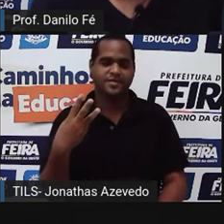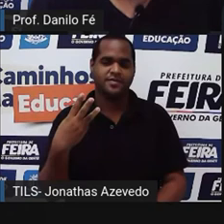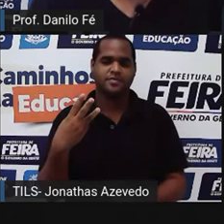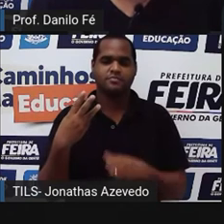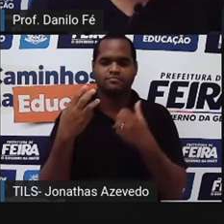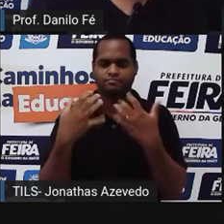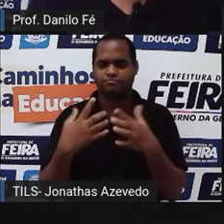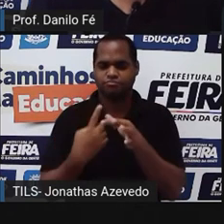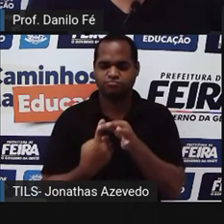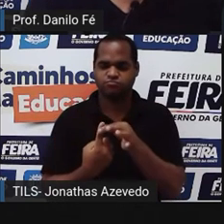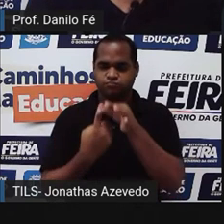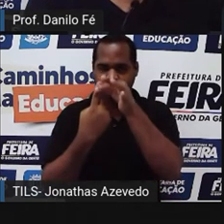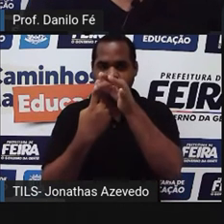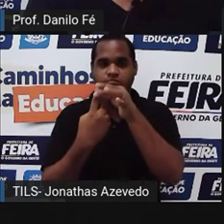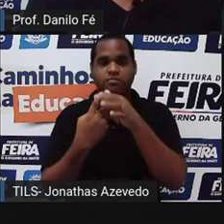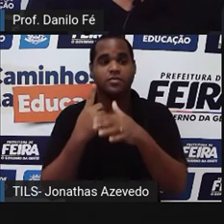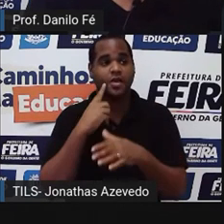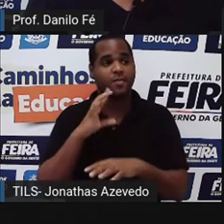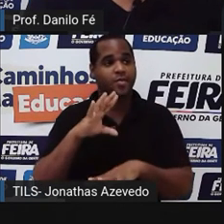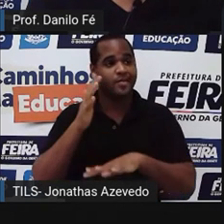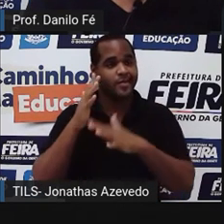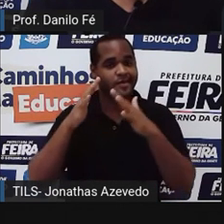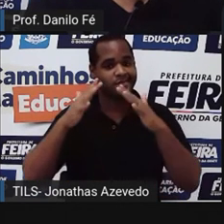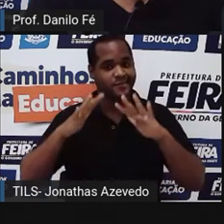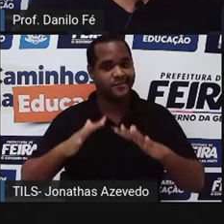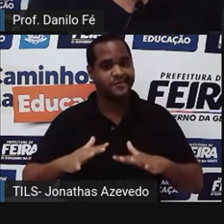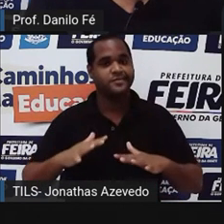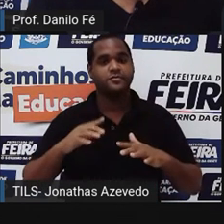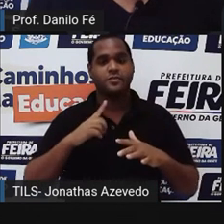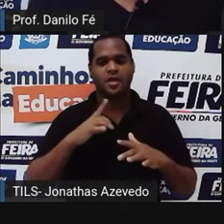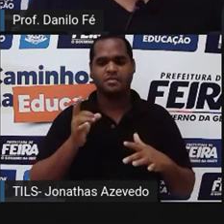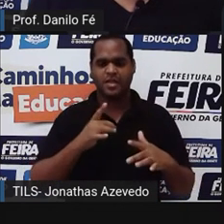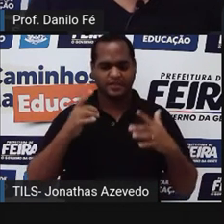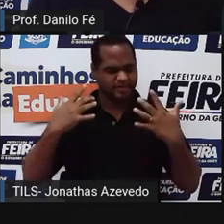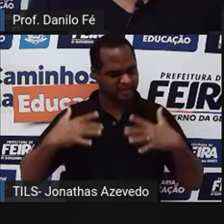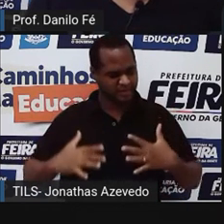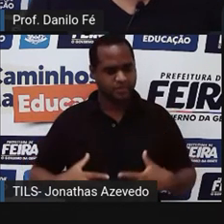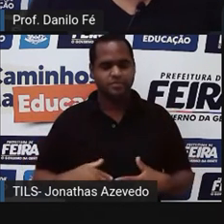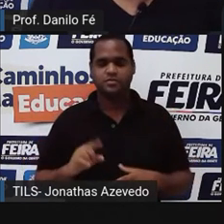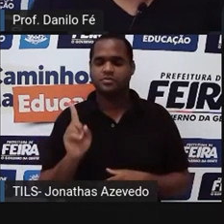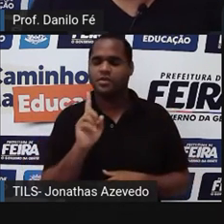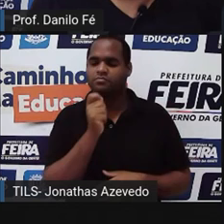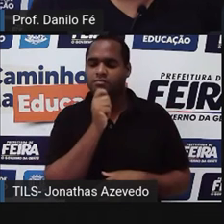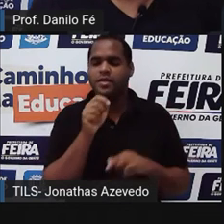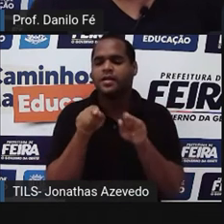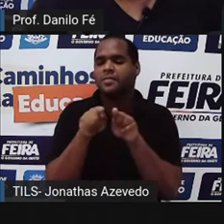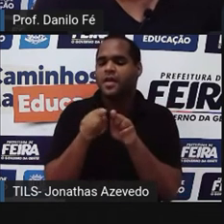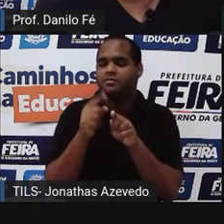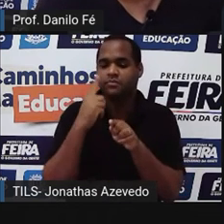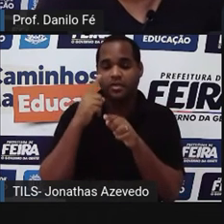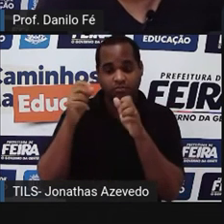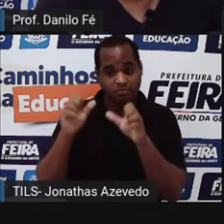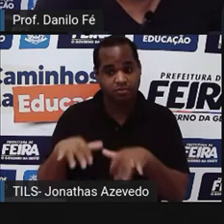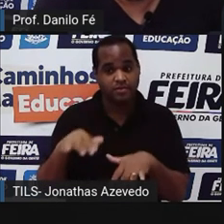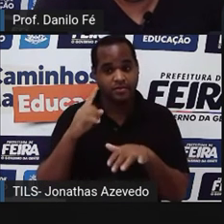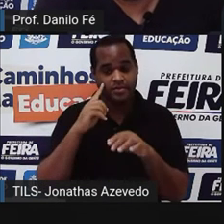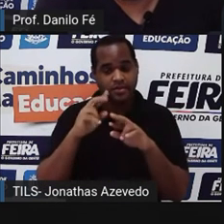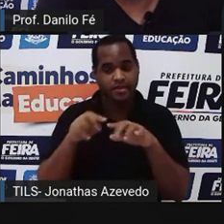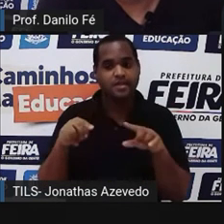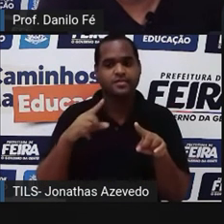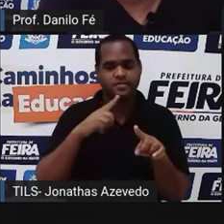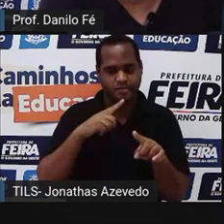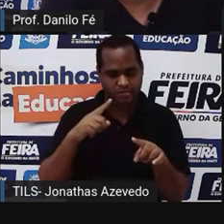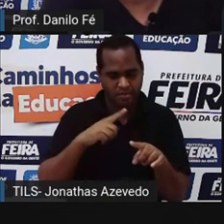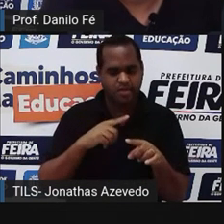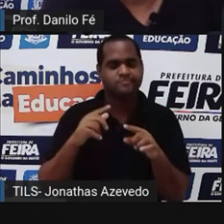independência que acontece sem muitos abalos, sem muita tensão. Mas também a gente não pode negar essa dimensão de que houve,